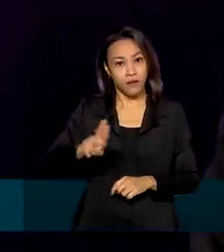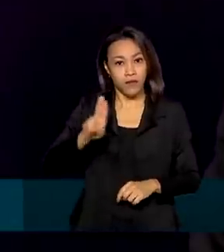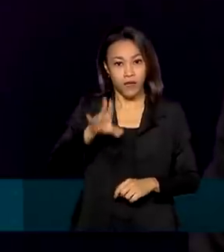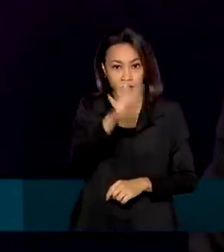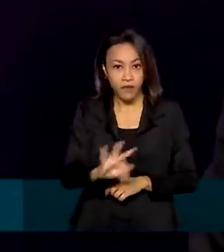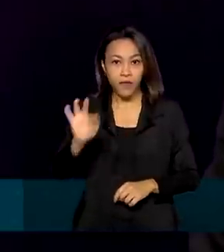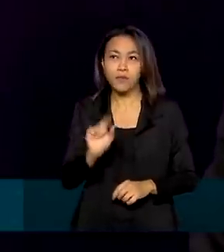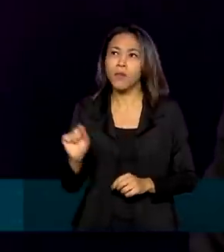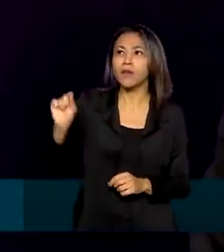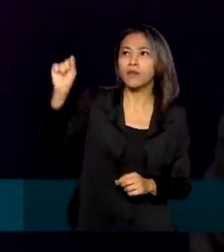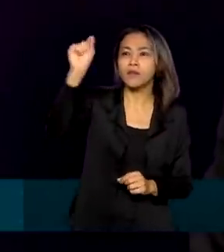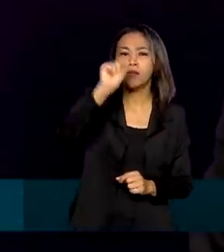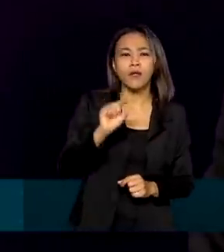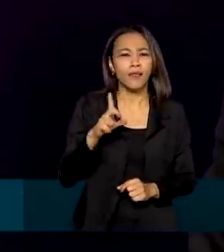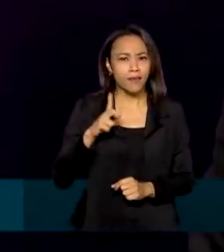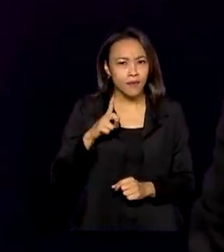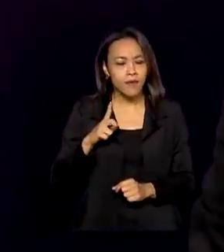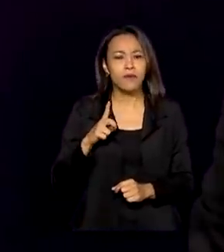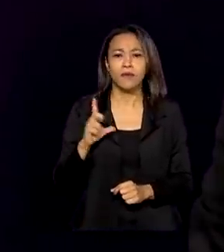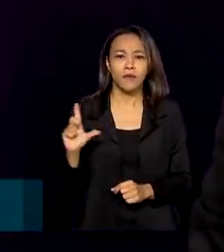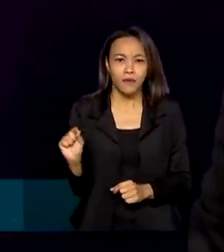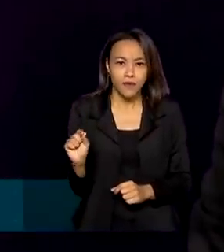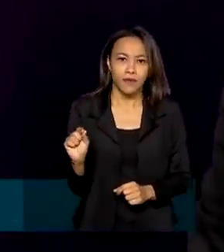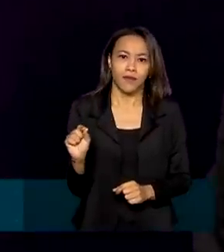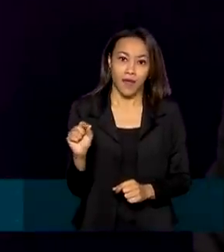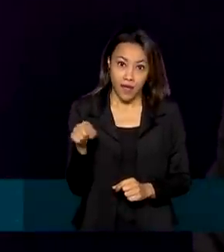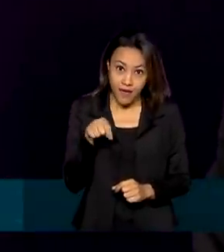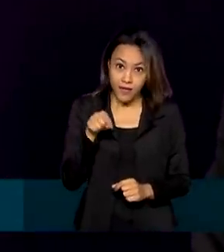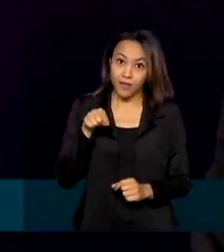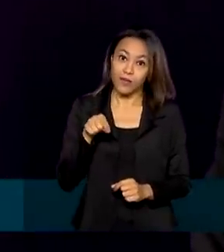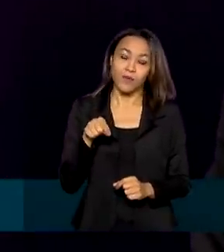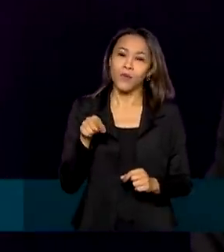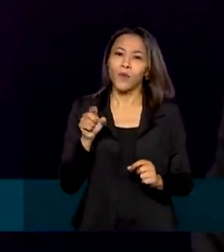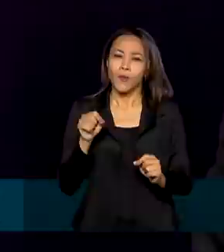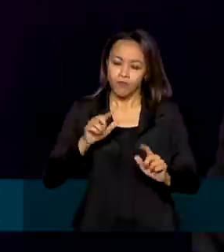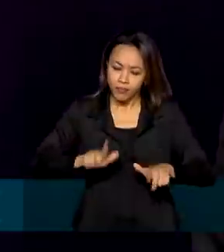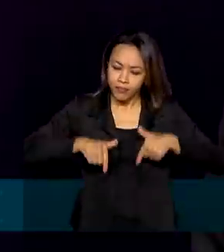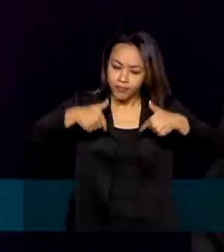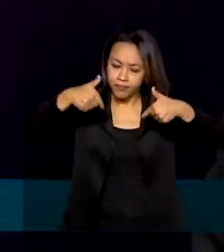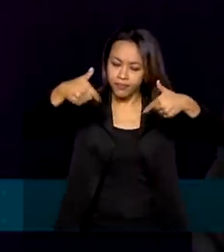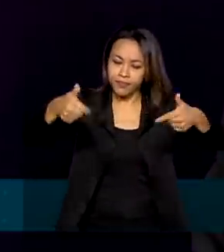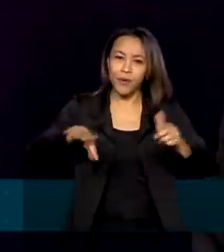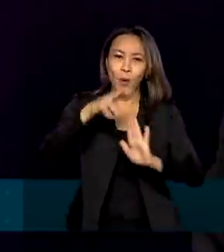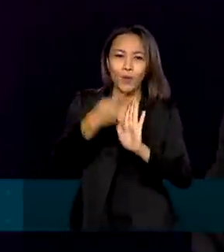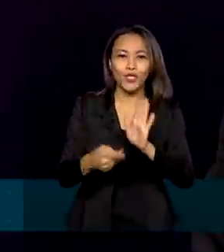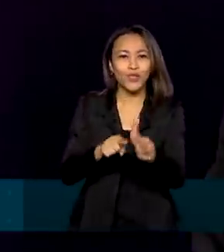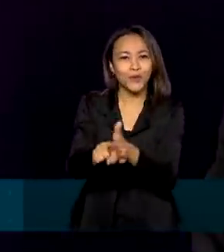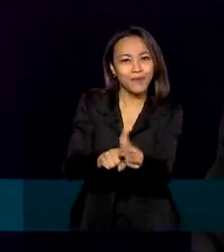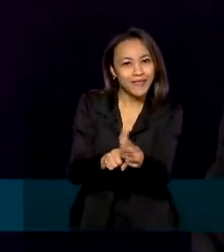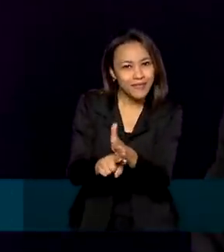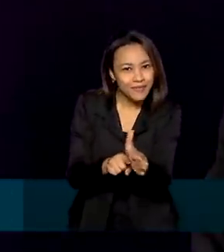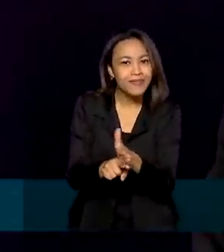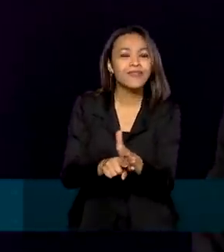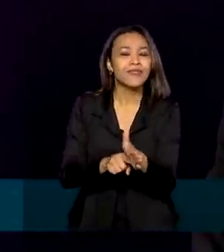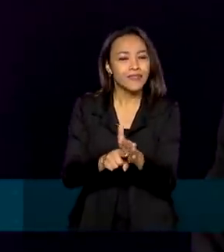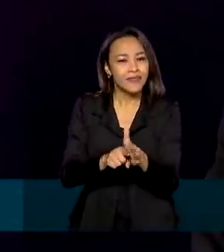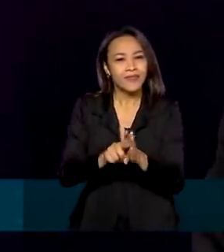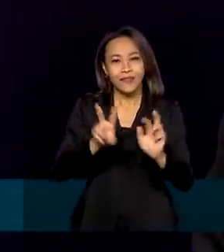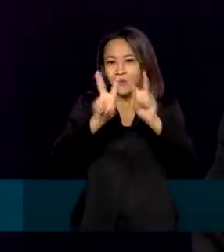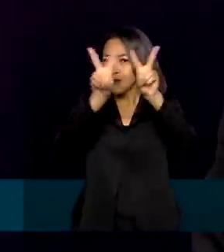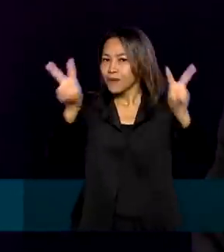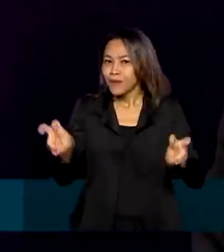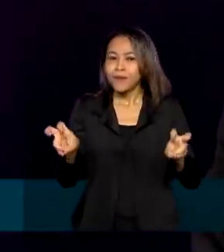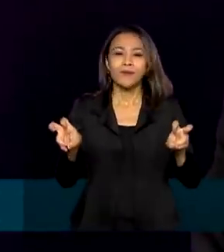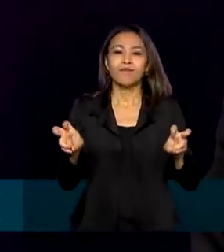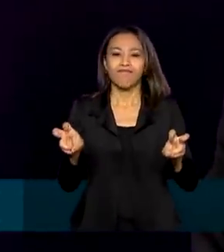tenham essas universidades, essas unidades atuando com projetos de pesquisa voltados